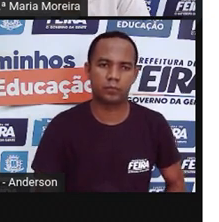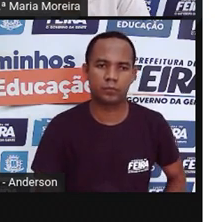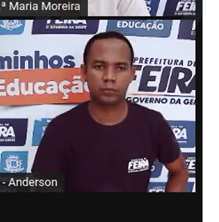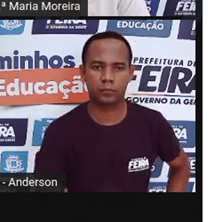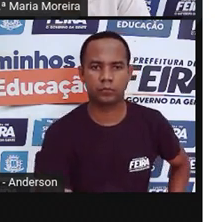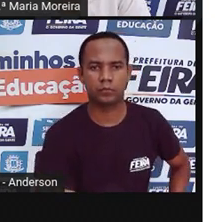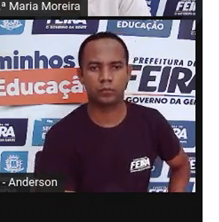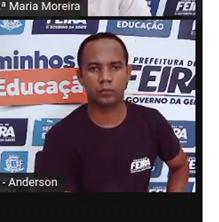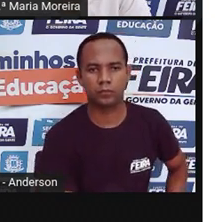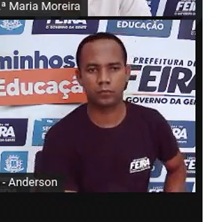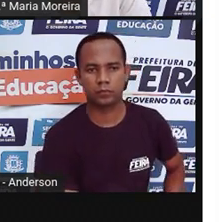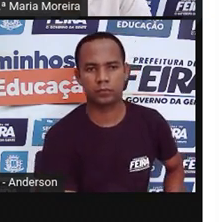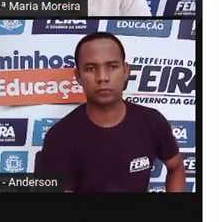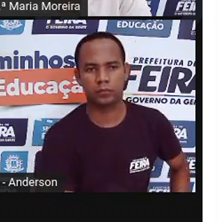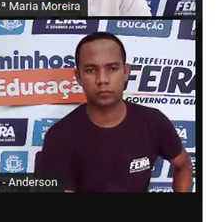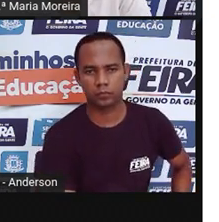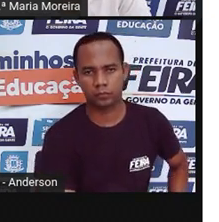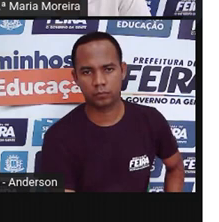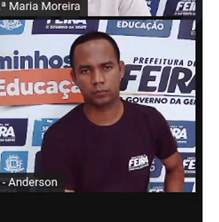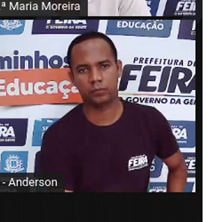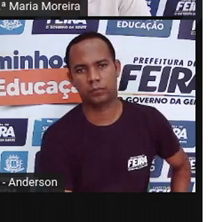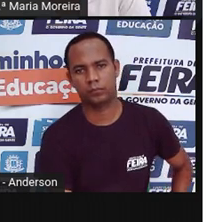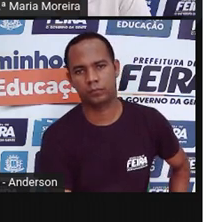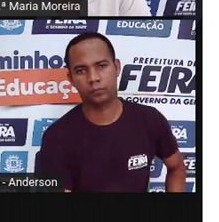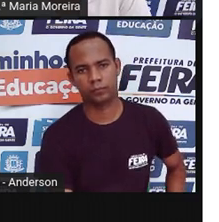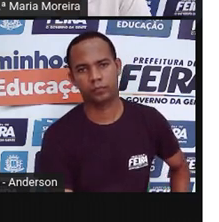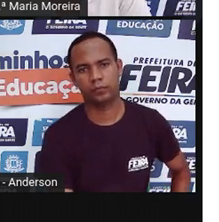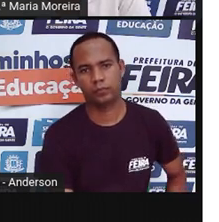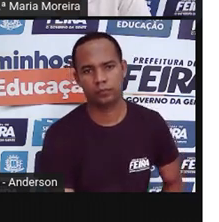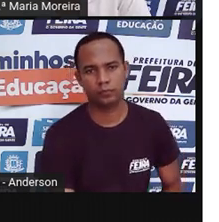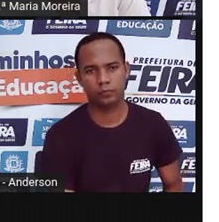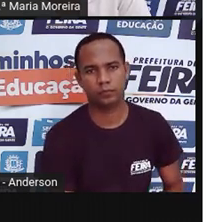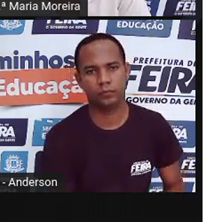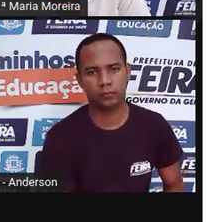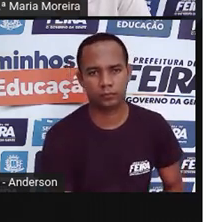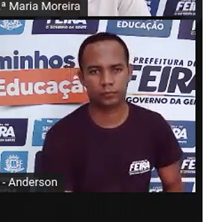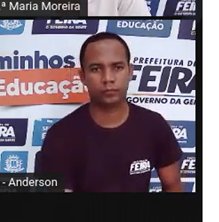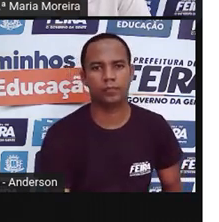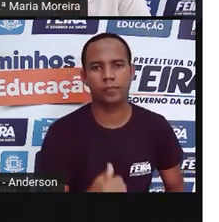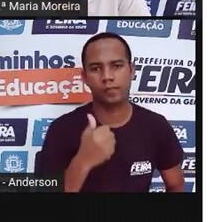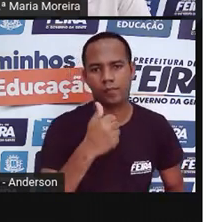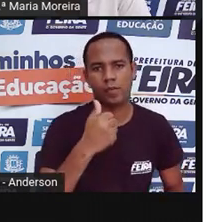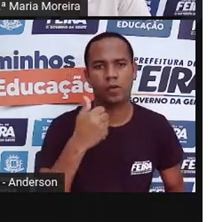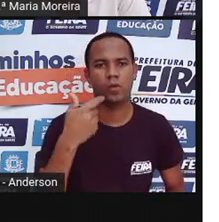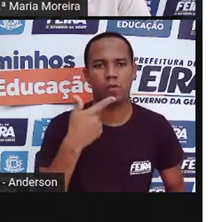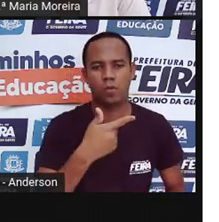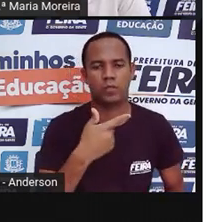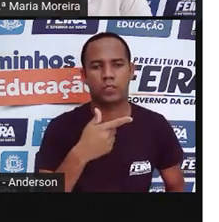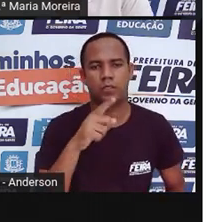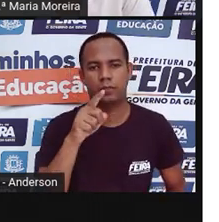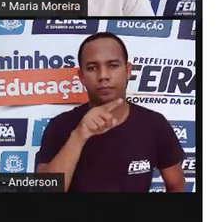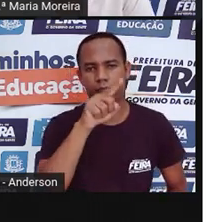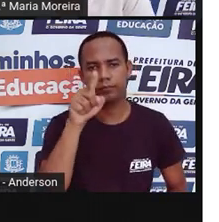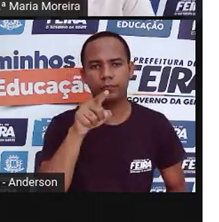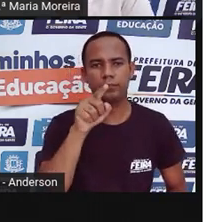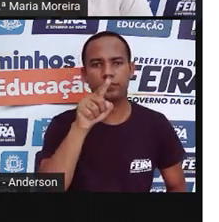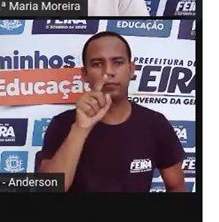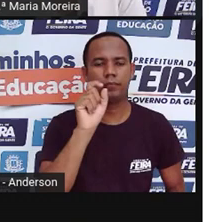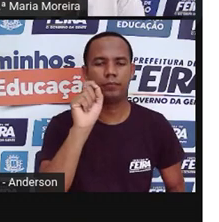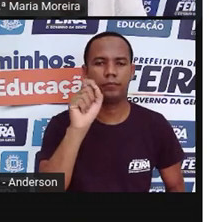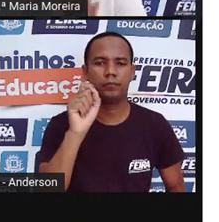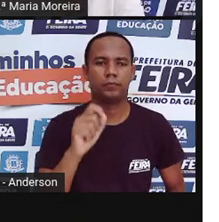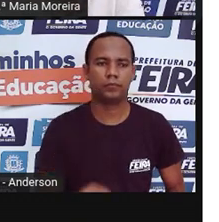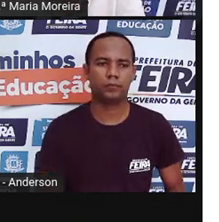e cinquenta e cinco. Até dar o quê? O completo, não é isso? Que é aqui no doze, que vai ser,